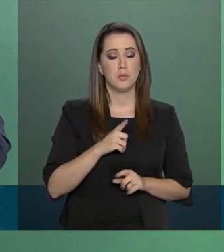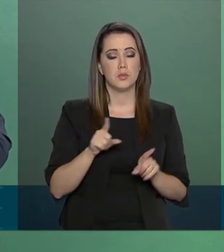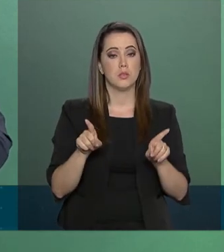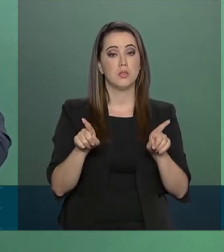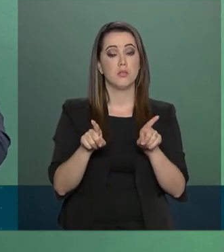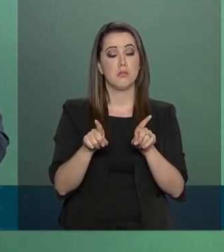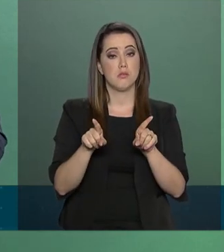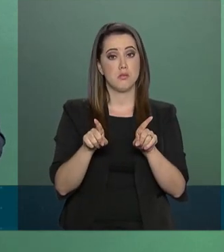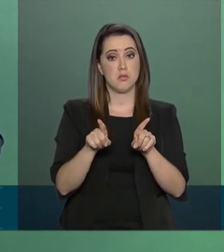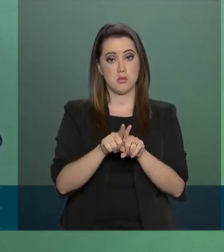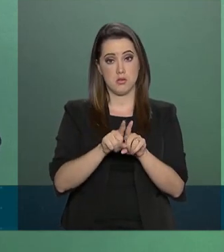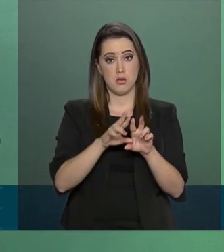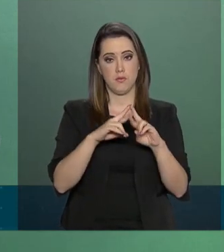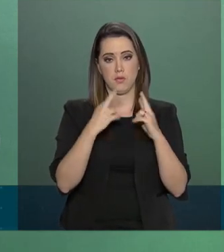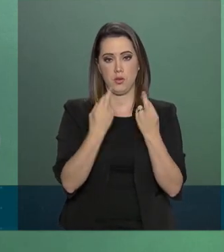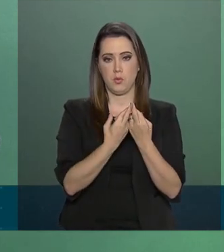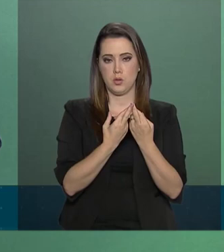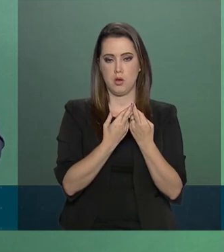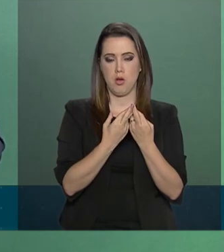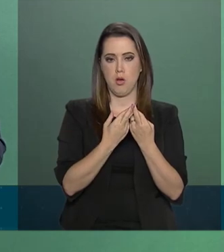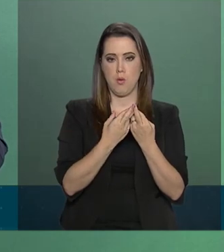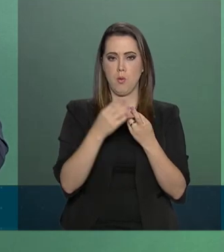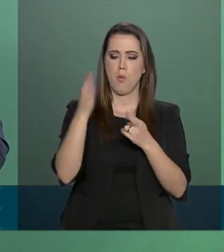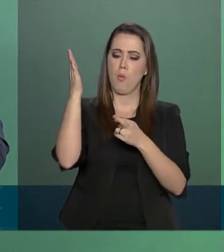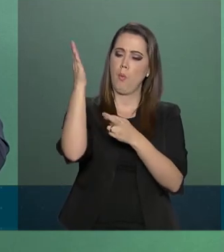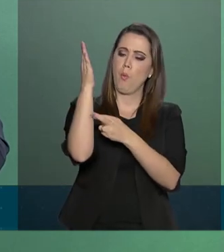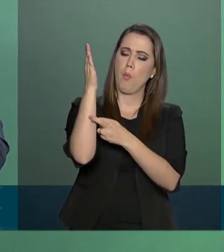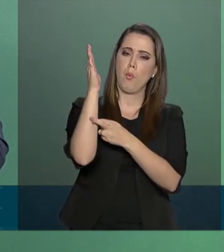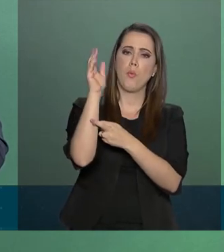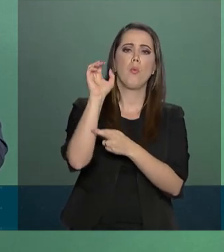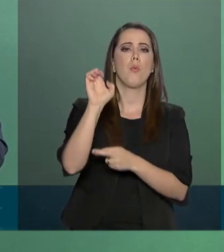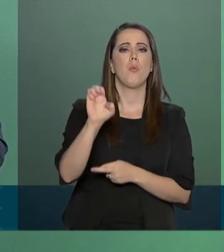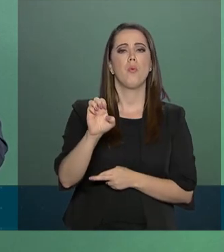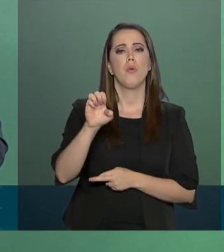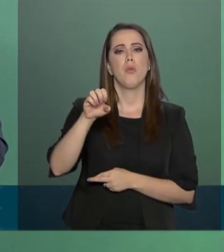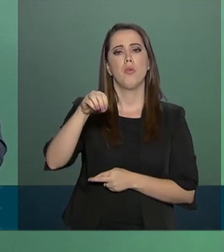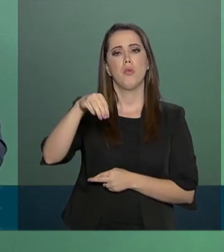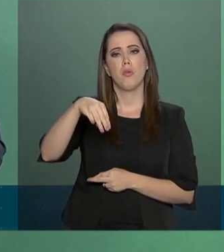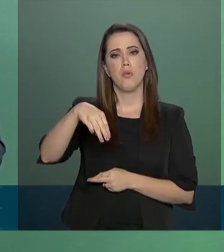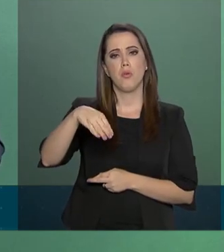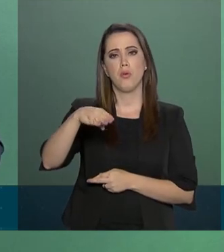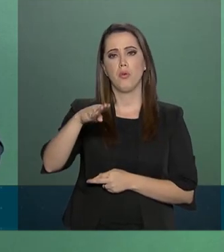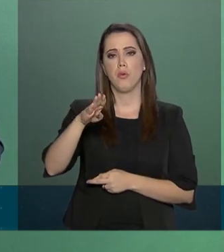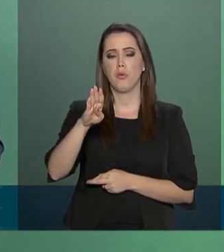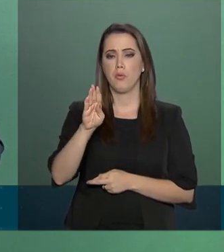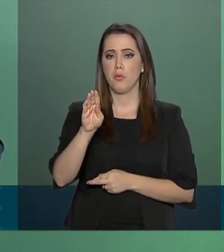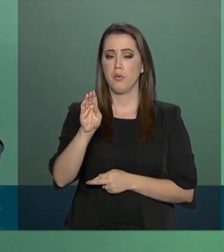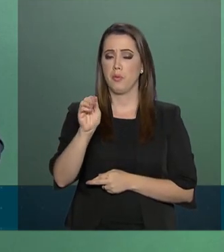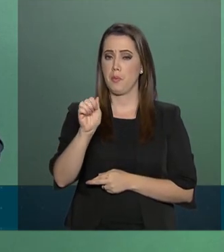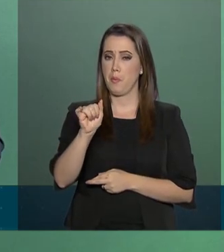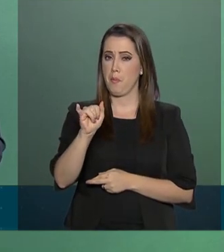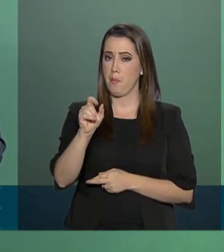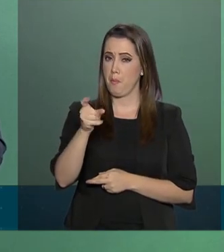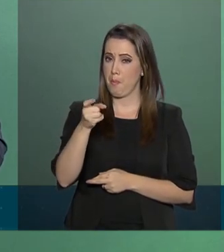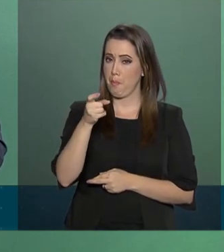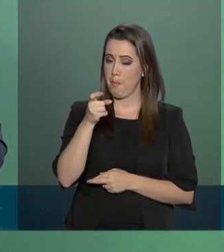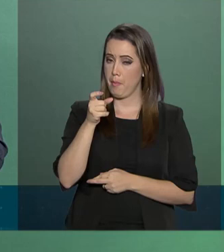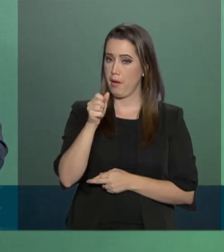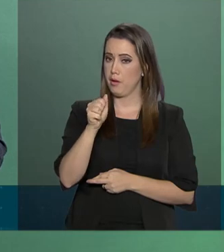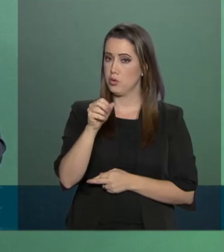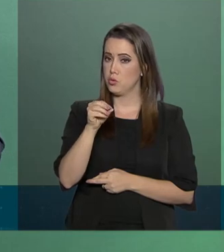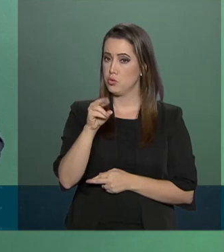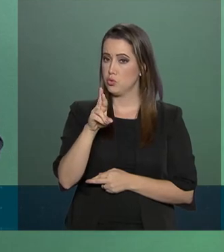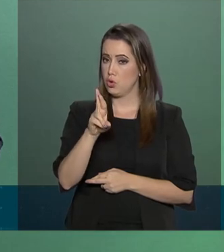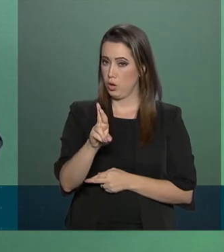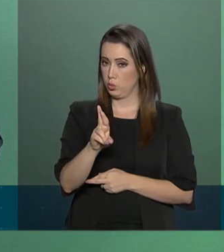embaixador Clifford Sobel, veio tratar da viagem do presidente aos Estados Unidos, visto que ele